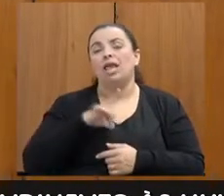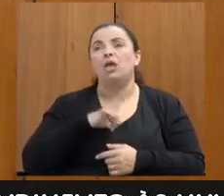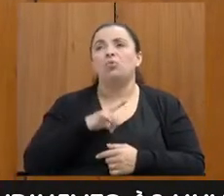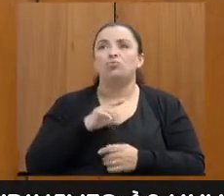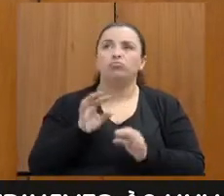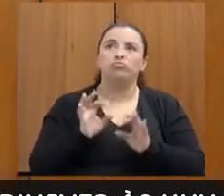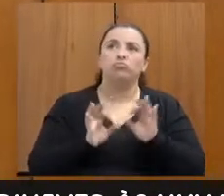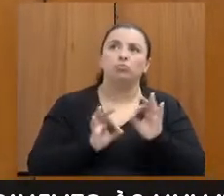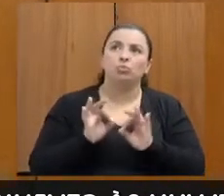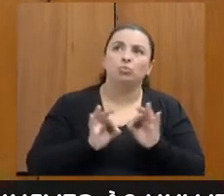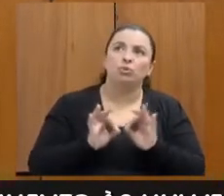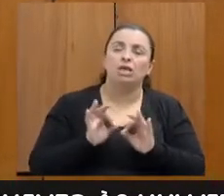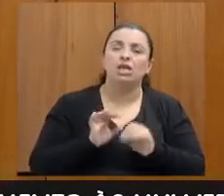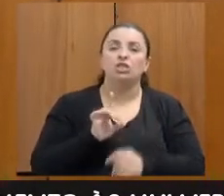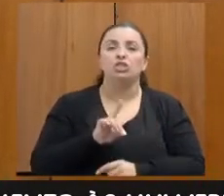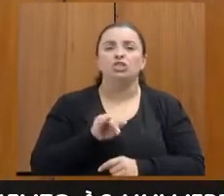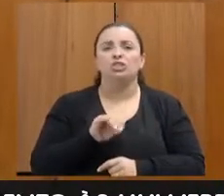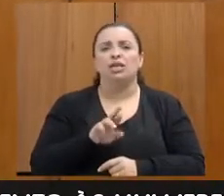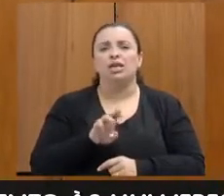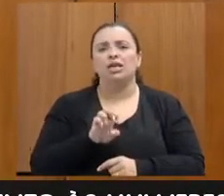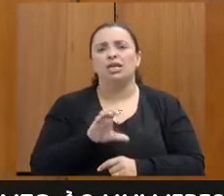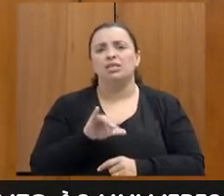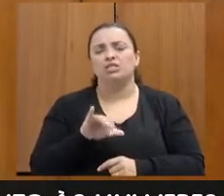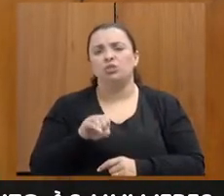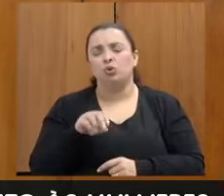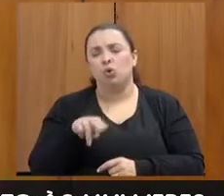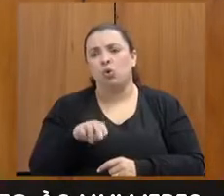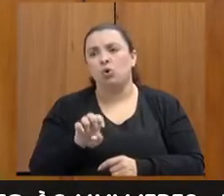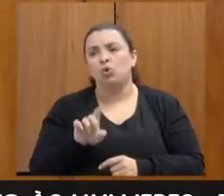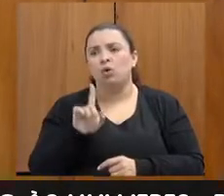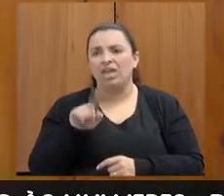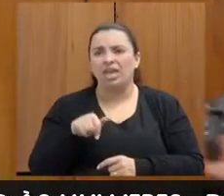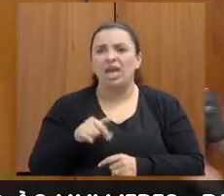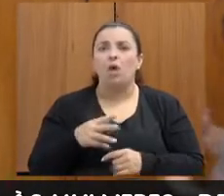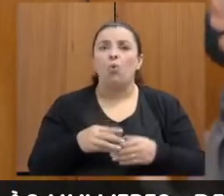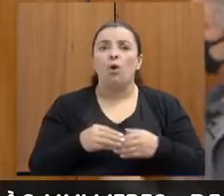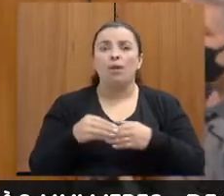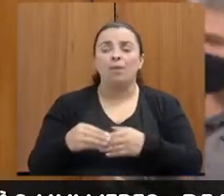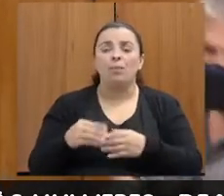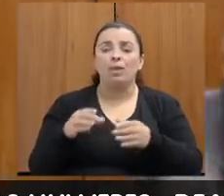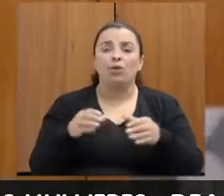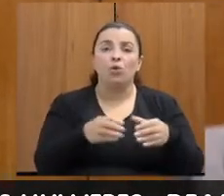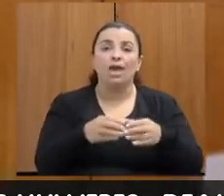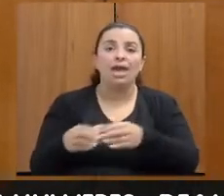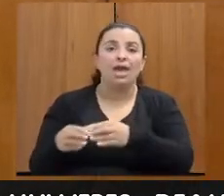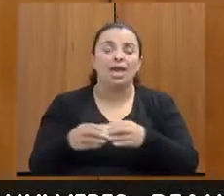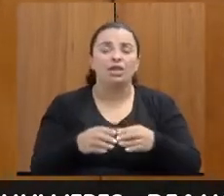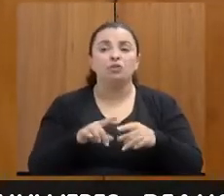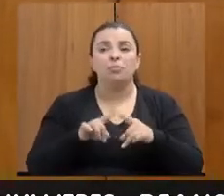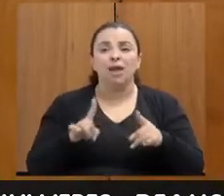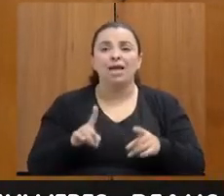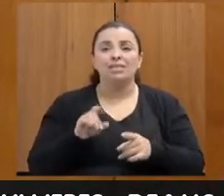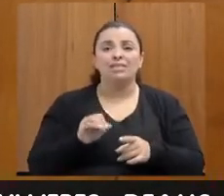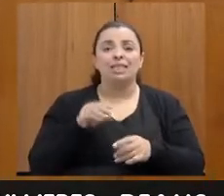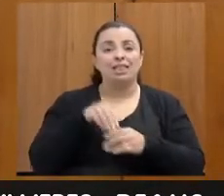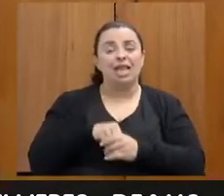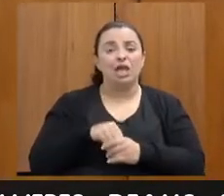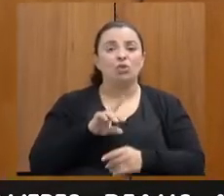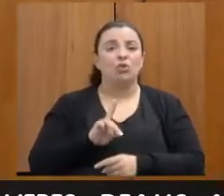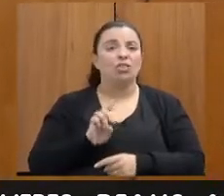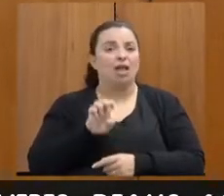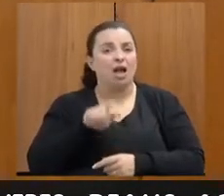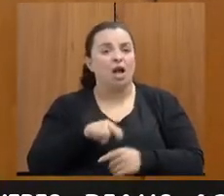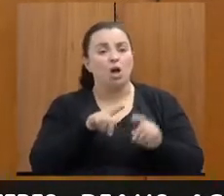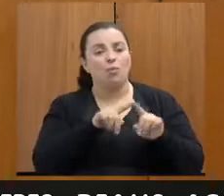colega do interior, que aí a gente faz o encaminhamento enquanto rede, mas interno, dentro da DEAM, com alguém lá. Vamos ceder uma sala, de